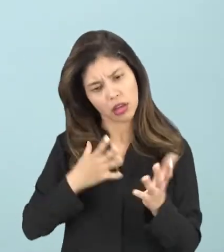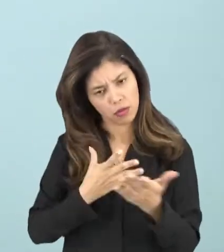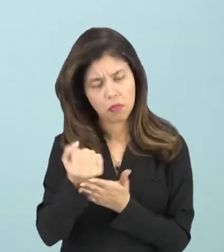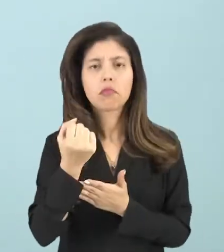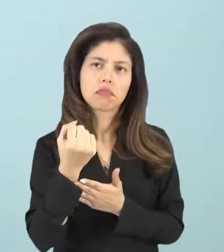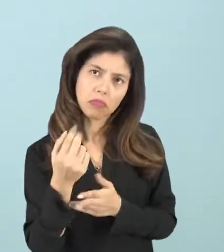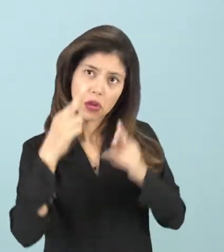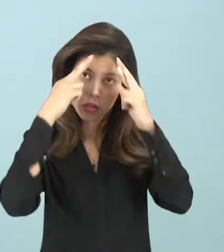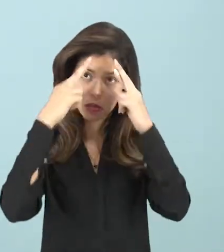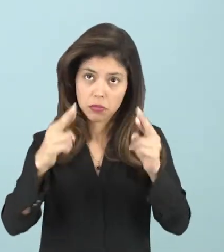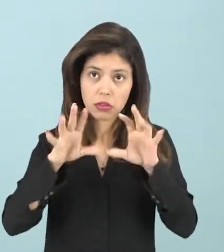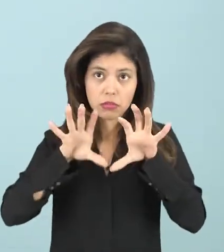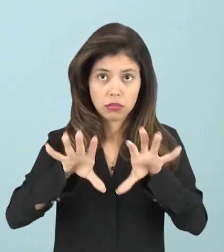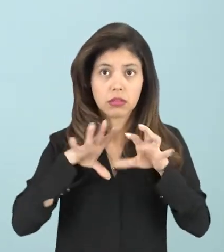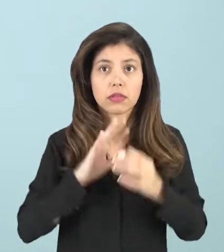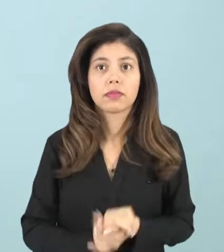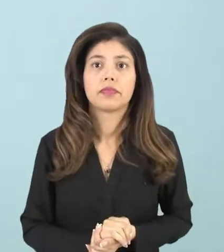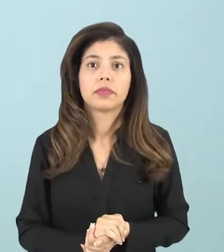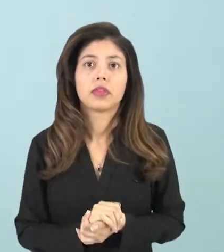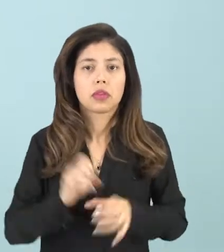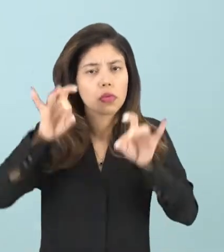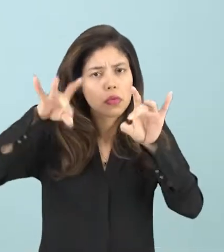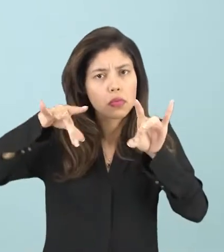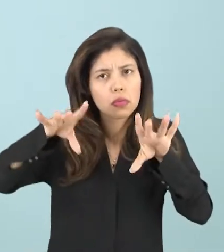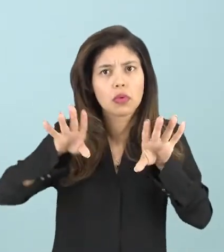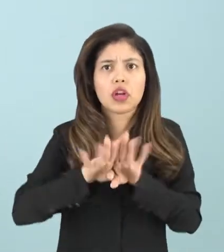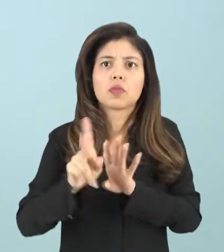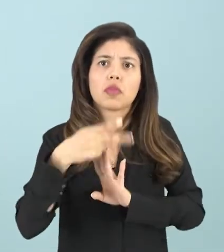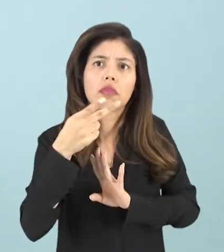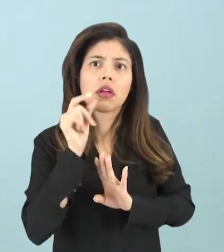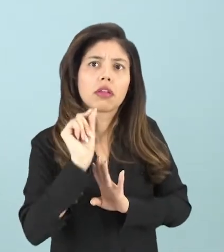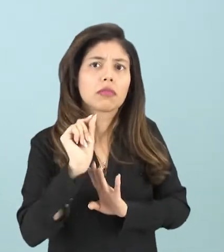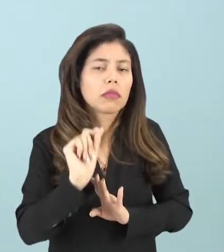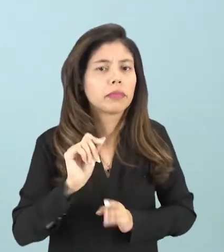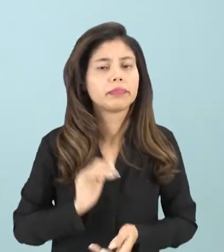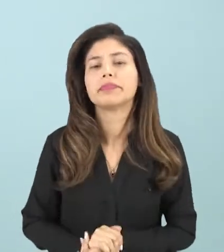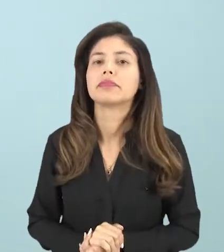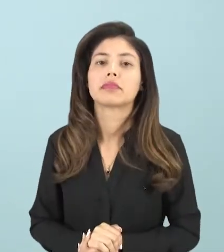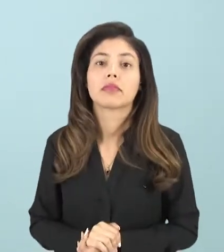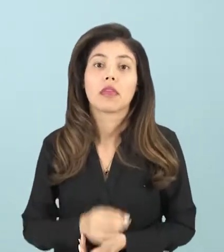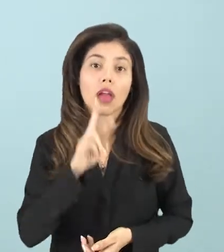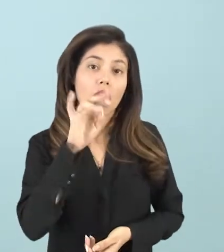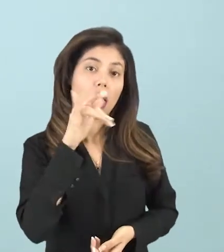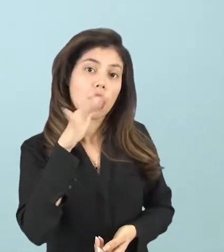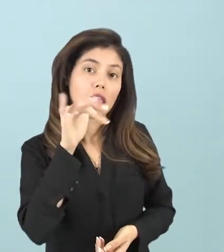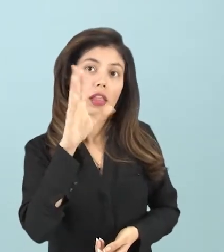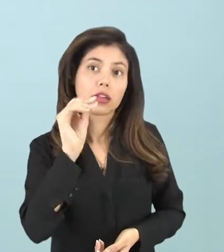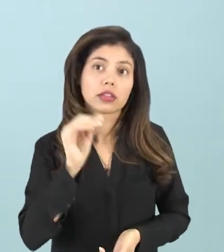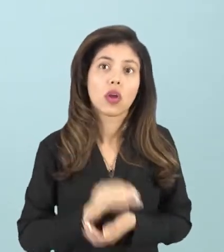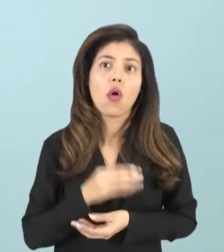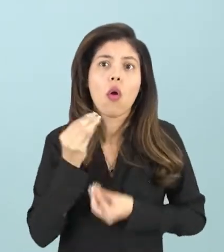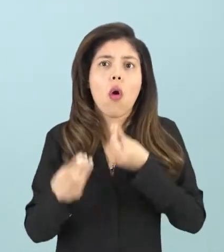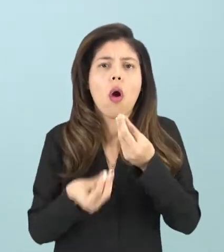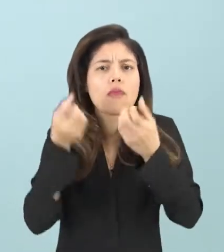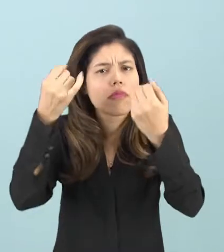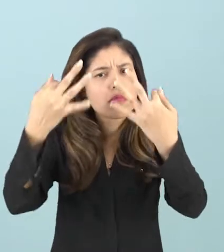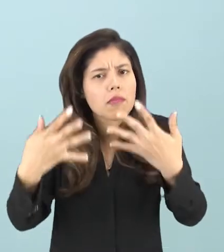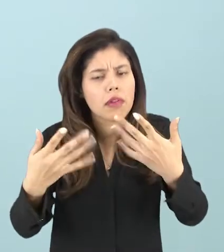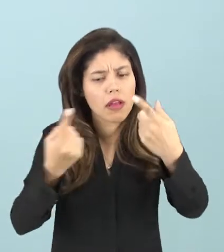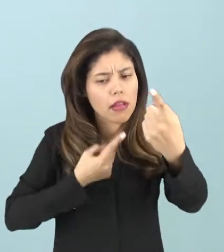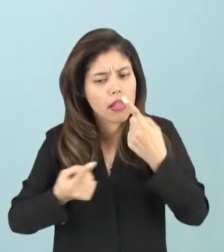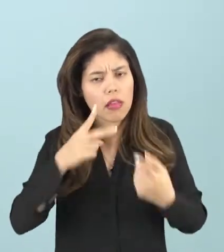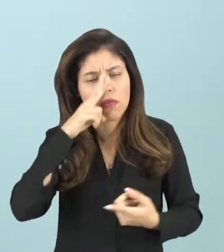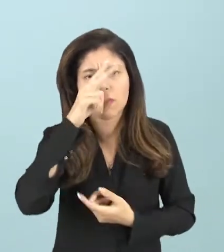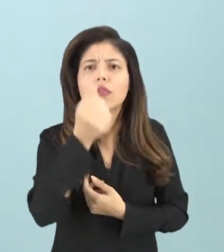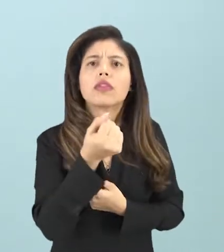a respeito disso. O último apontamento, ele trata a respeito de relações de poder. Como é que se dão essas relações de